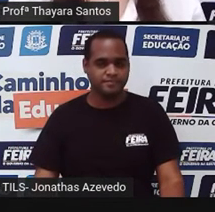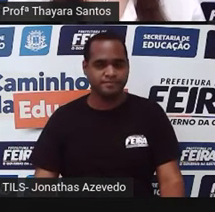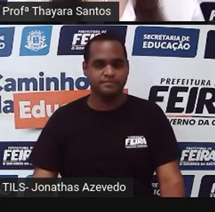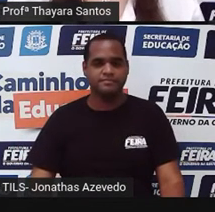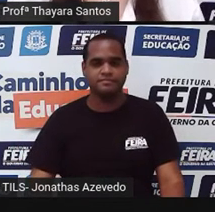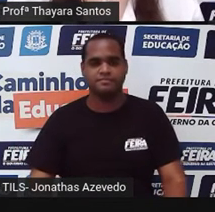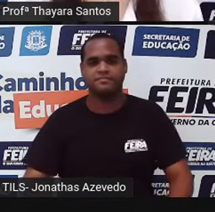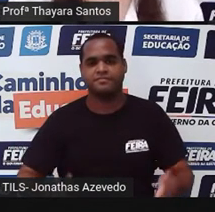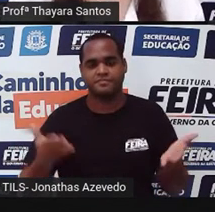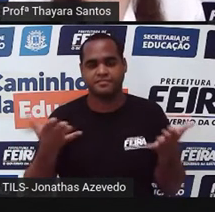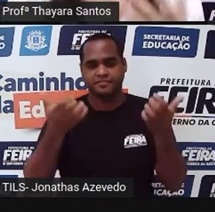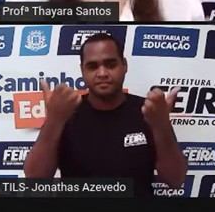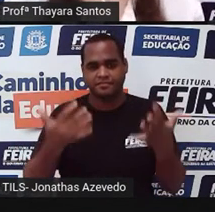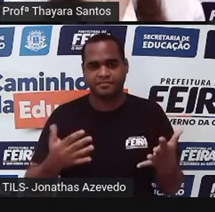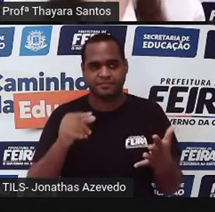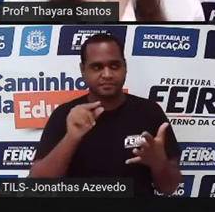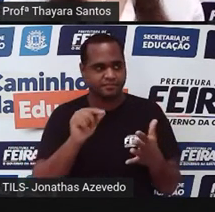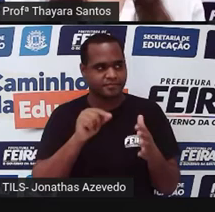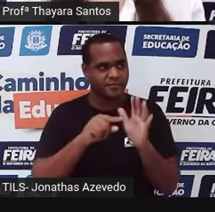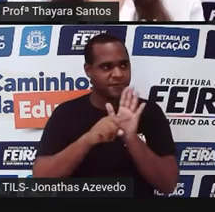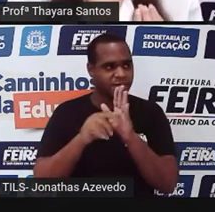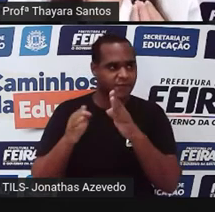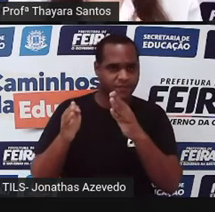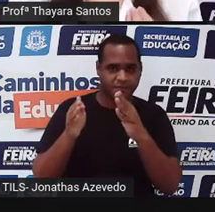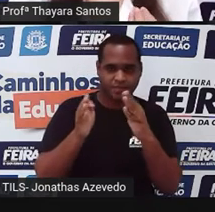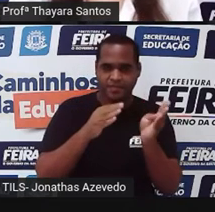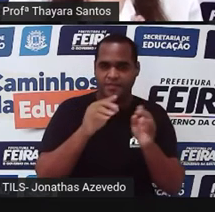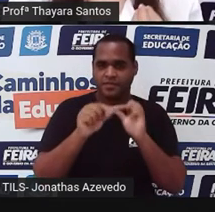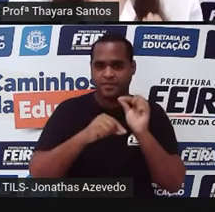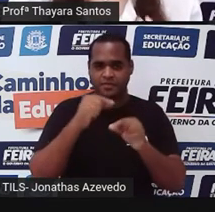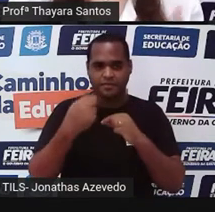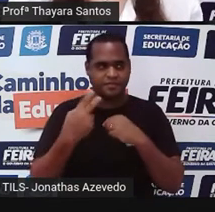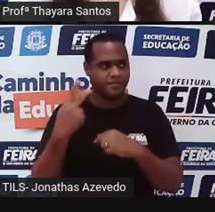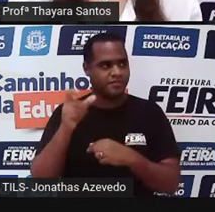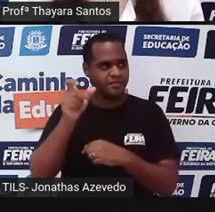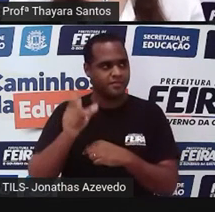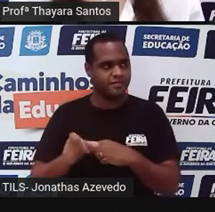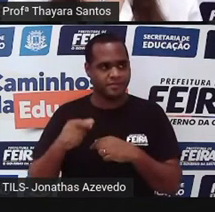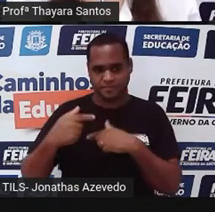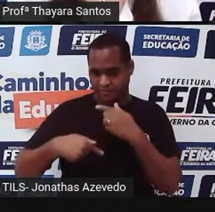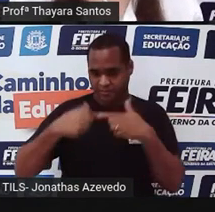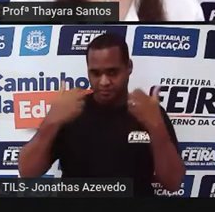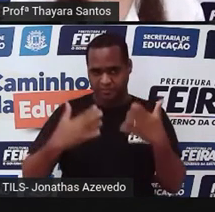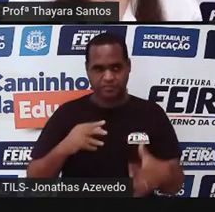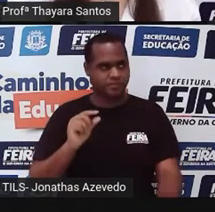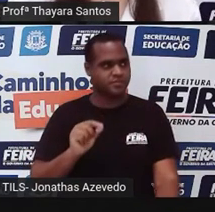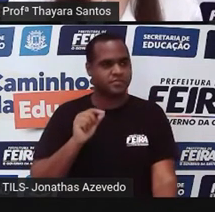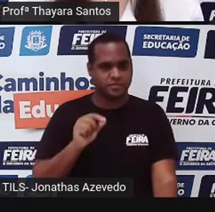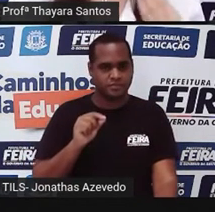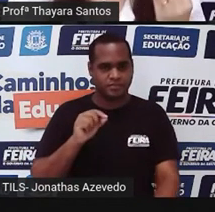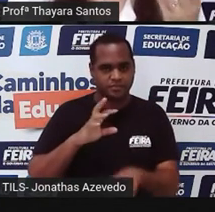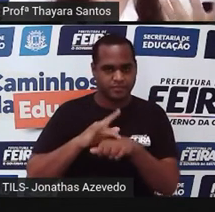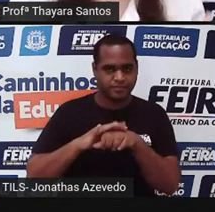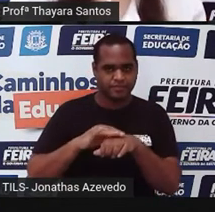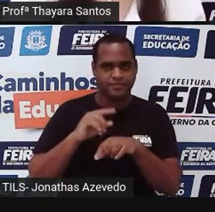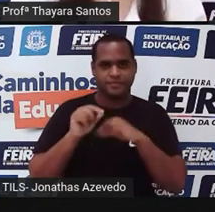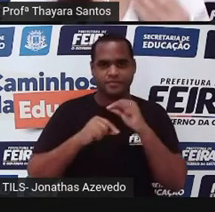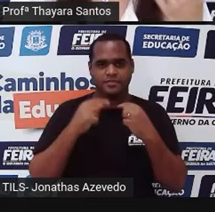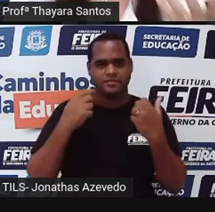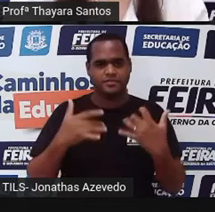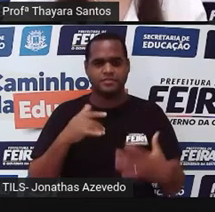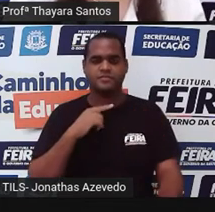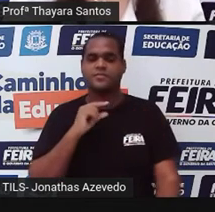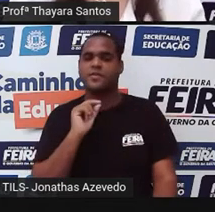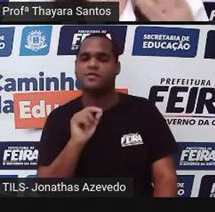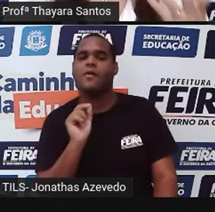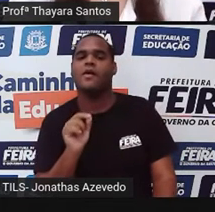E agora, a gente vai ver esse vídeo sobre uma condição genética, que não é bem uma doença, mas é uma condição genética,